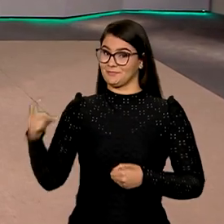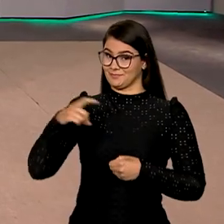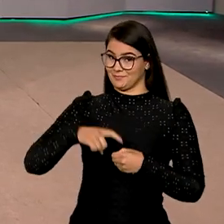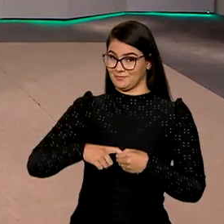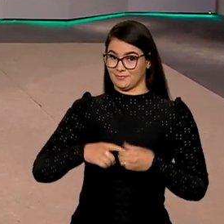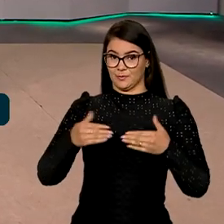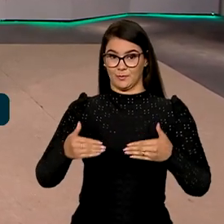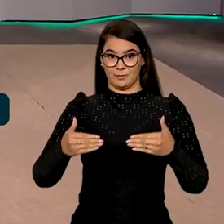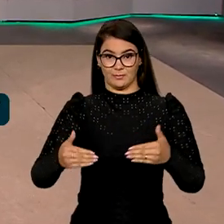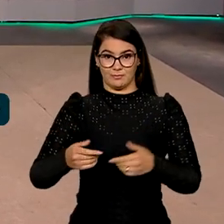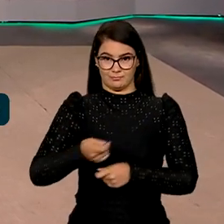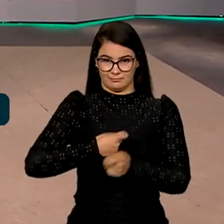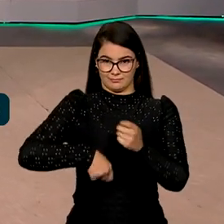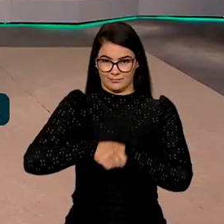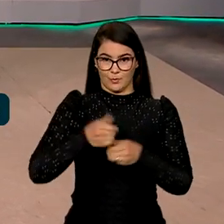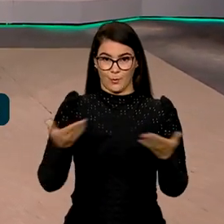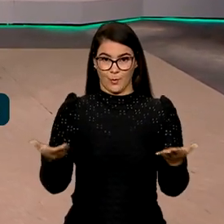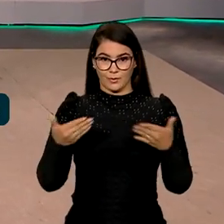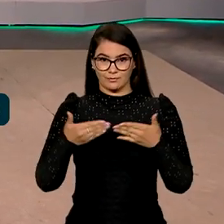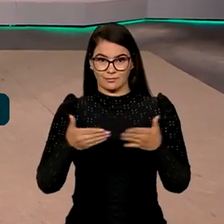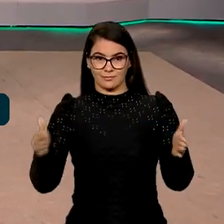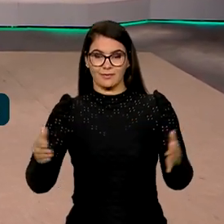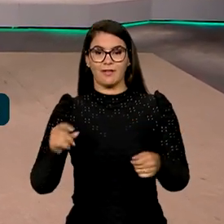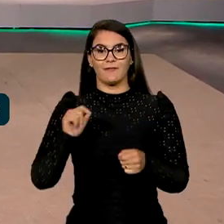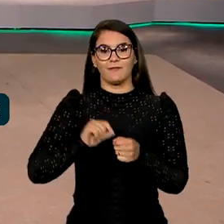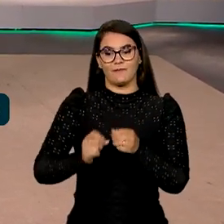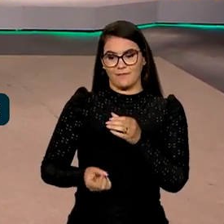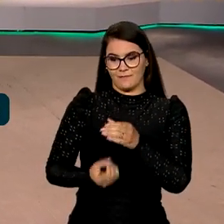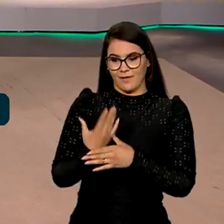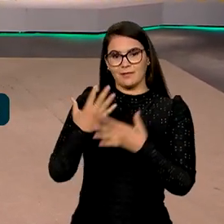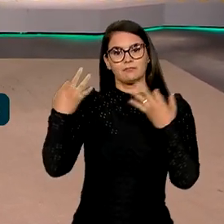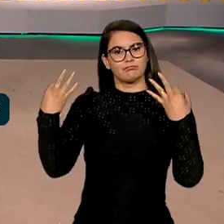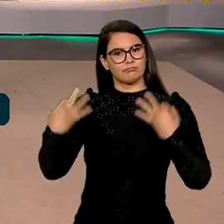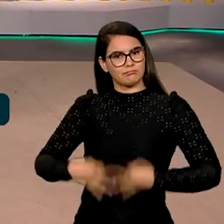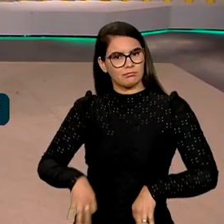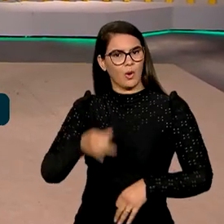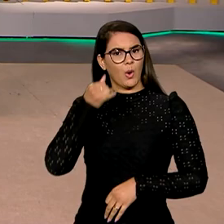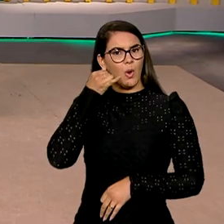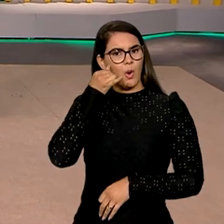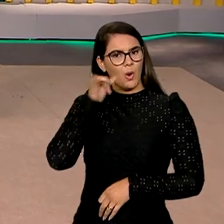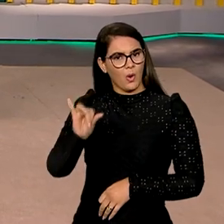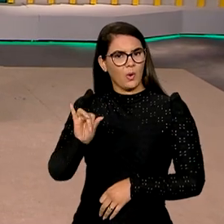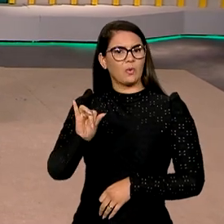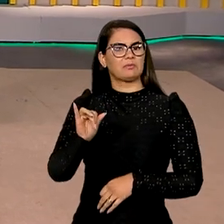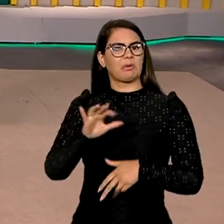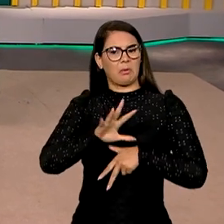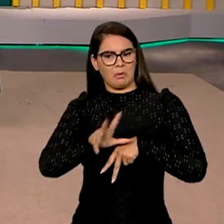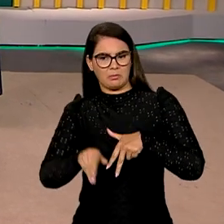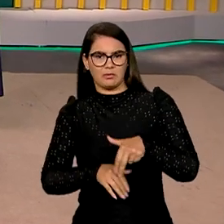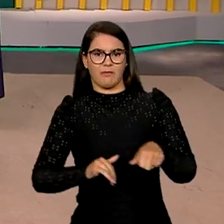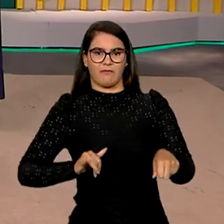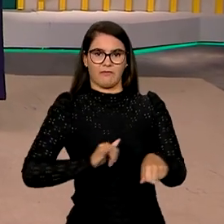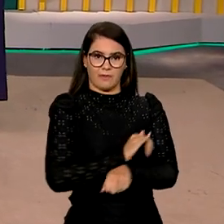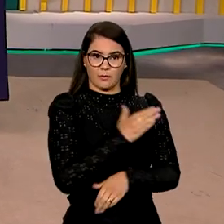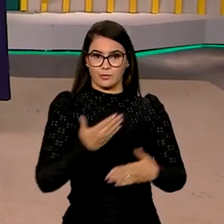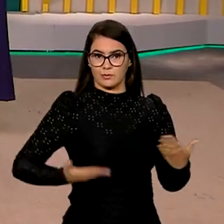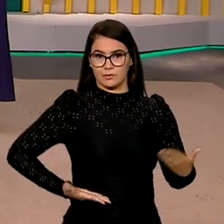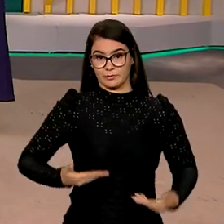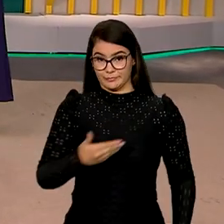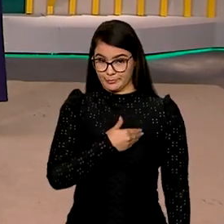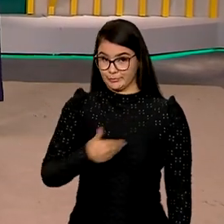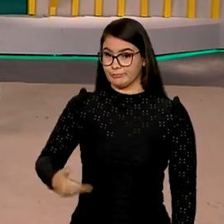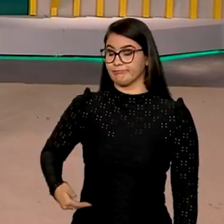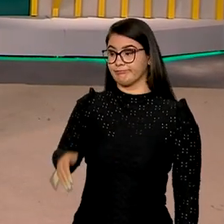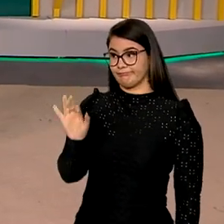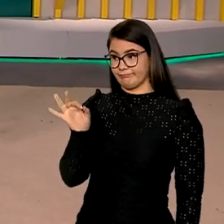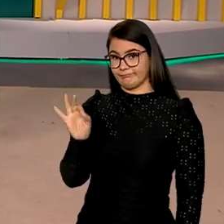O Ministério da Fazenda lançou hoje o Faz Integridade para combater a corrupção e as fraudes no serviço público. Isso mesmo,